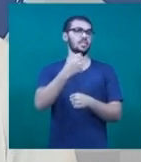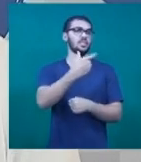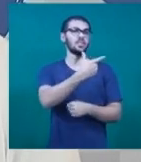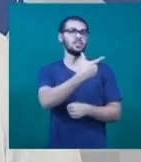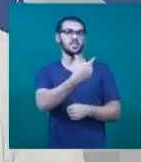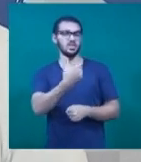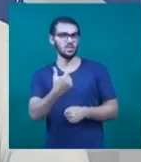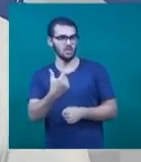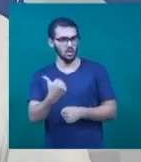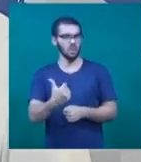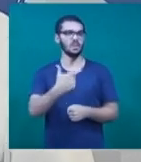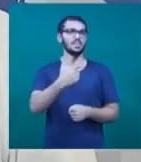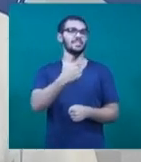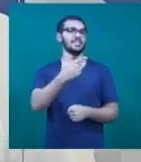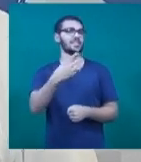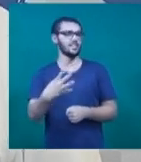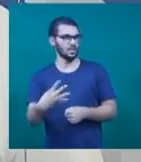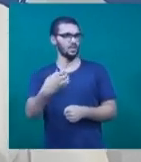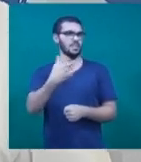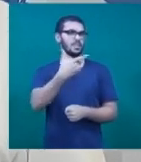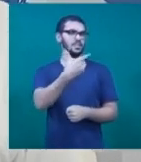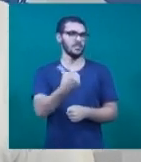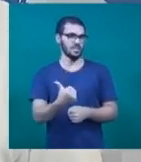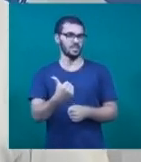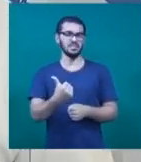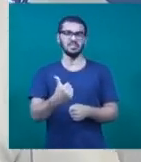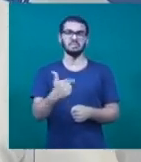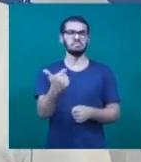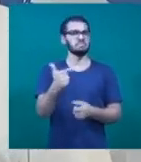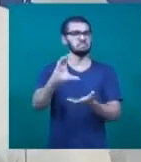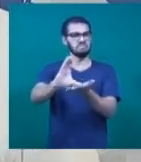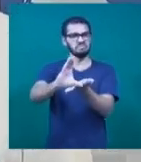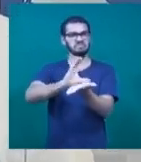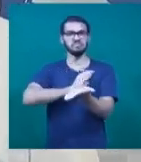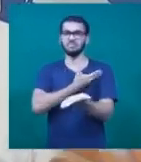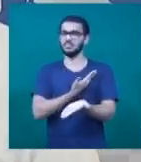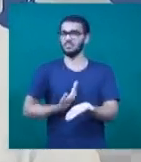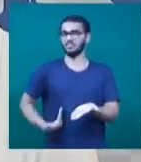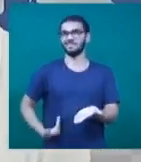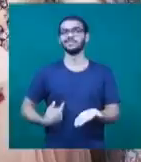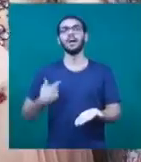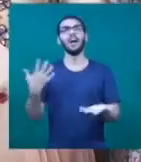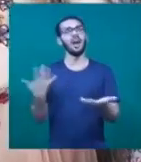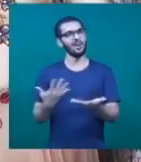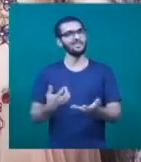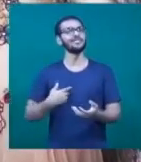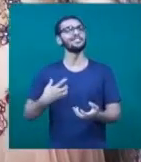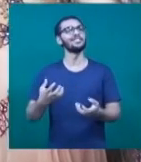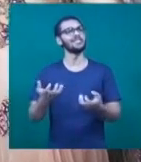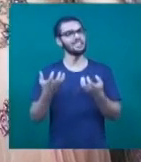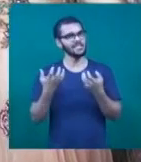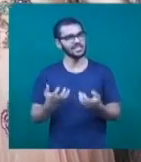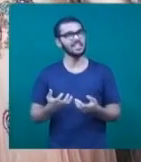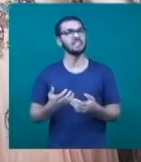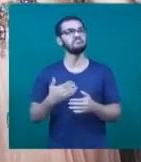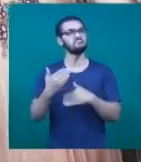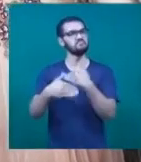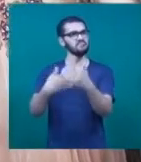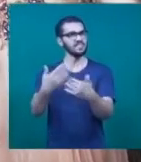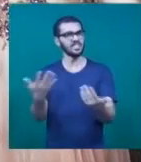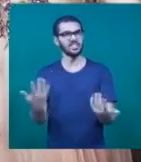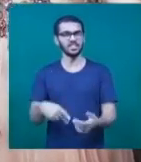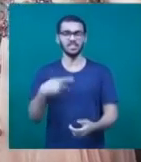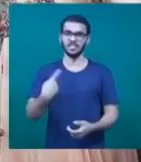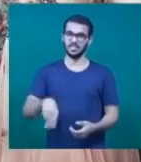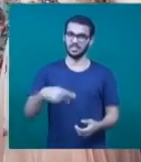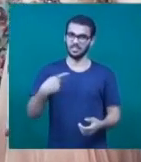2016. E a gente, mesmo sem incentivo público, a gente quer fazer no peito mesmo, fazer acontecer esse ano para